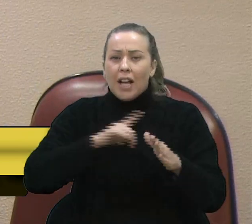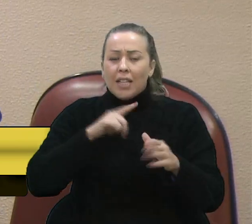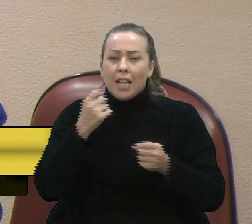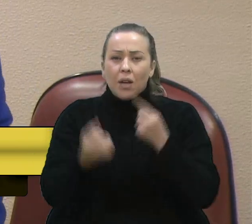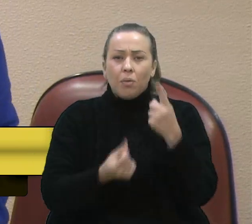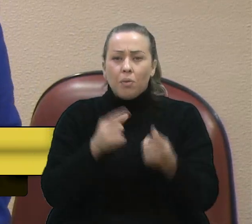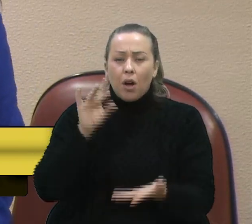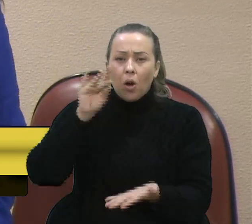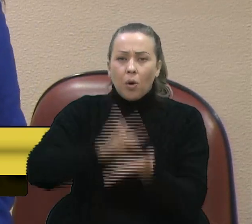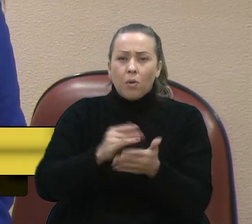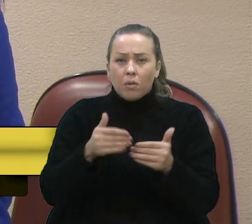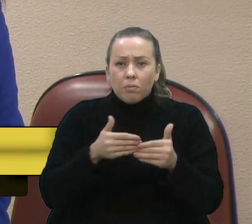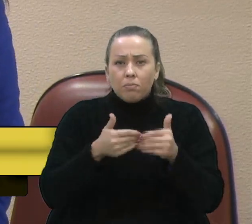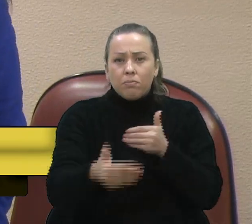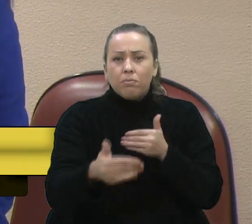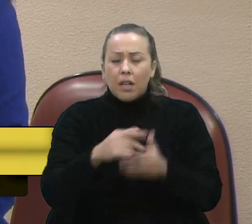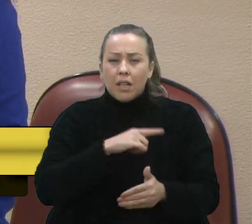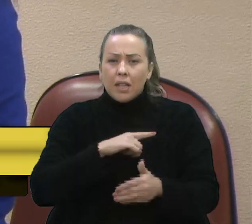concretos de concessão.